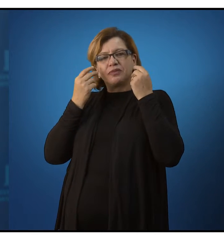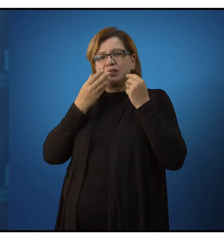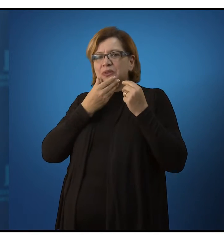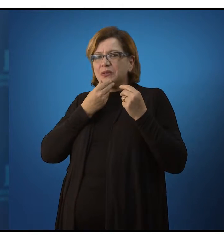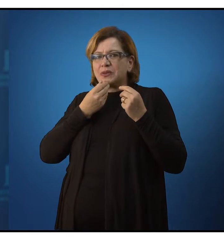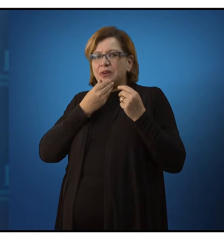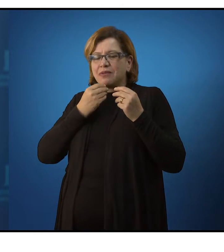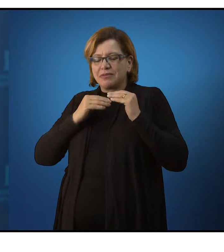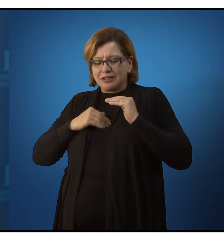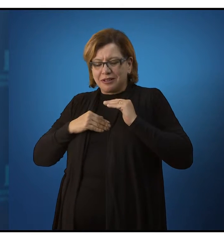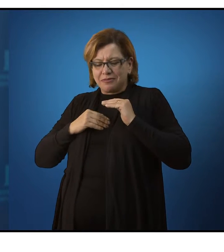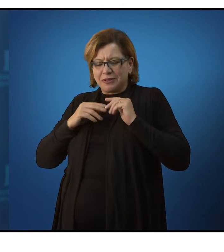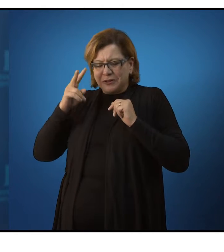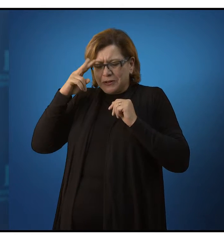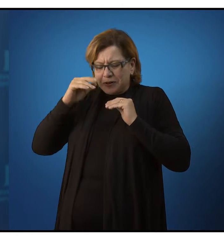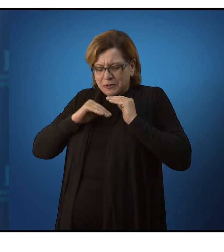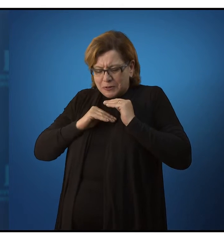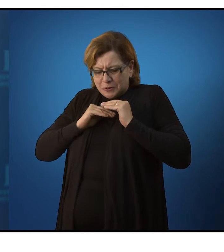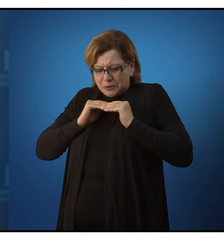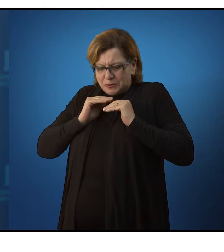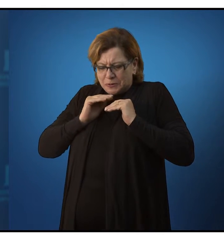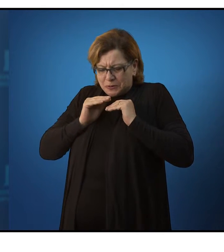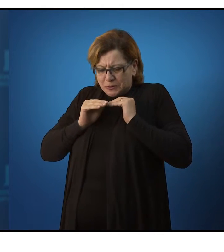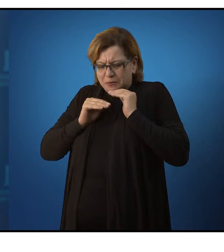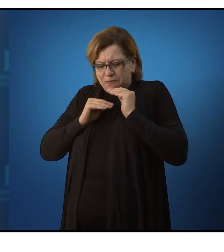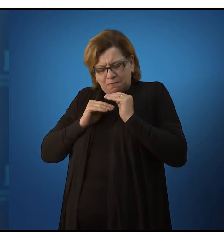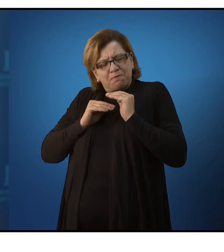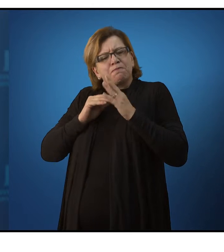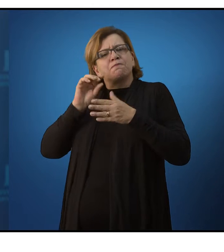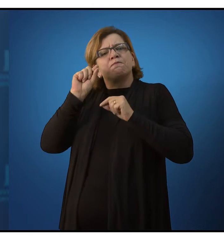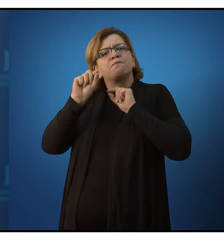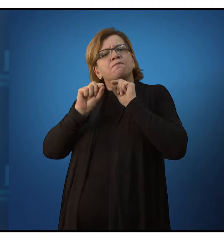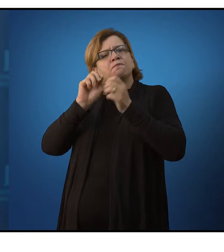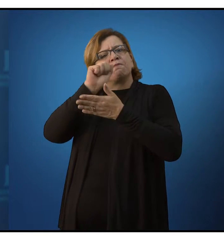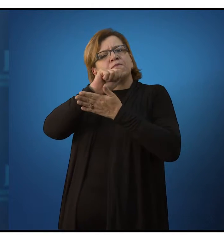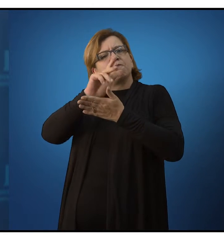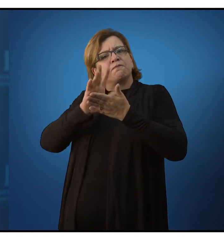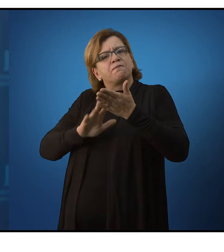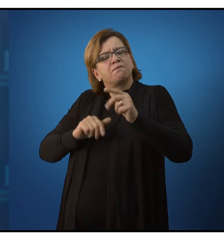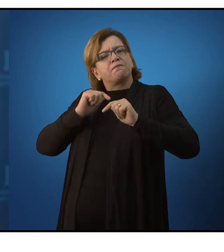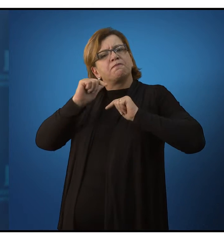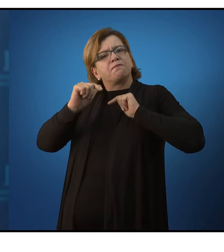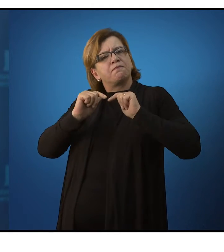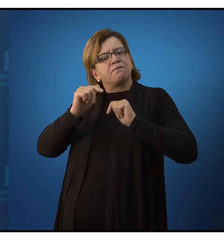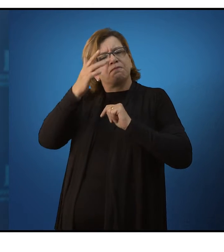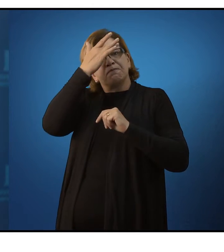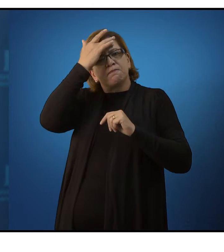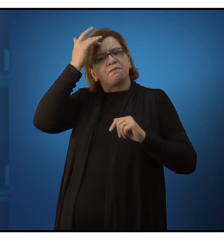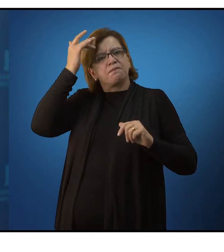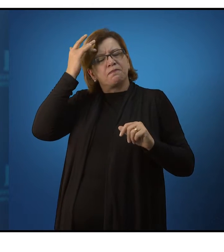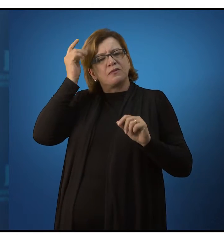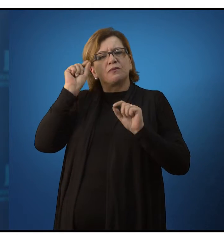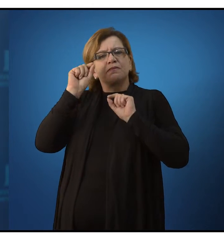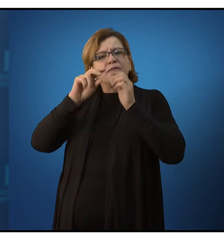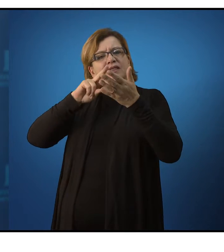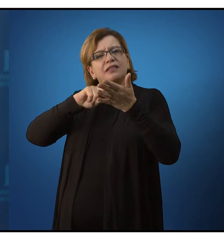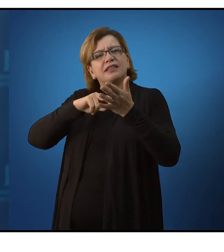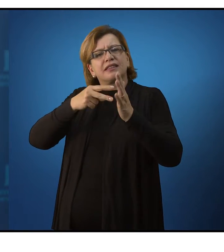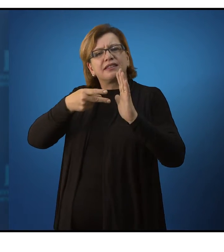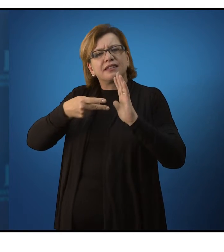ela é uma natureza construída historicamente, pela ação do homem, pelo seu próprio trabalho. Isso significa,